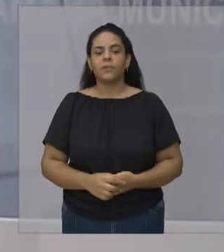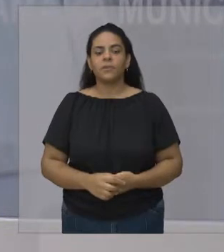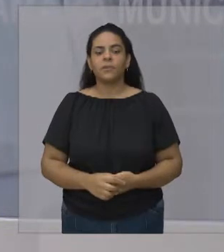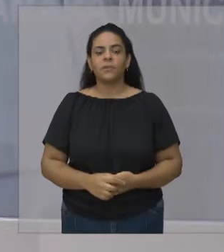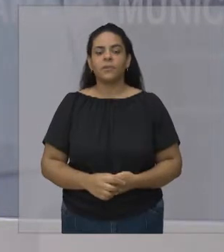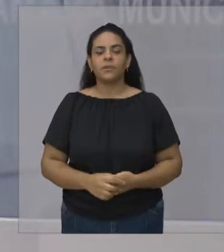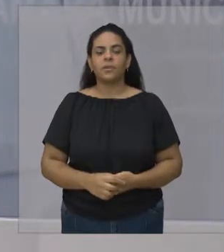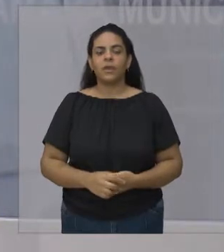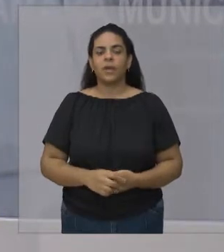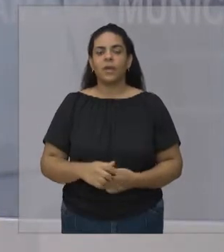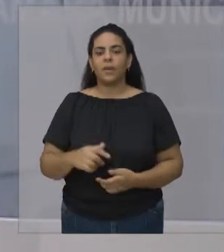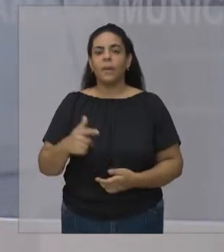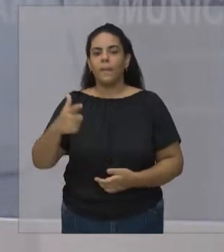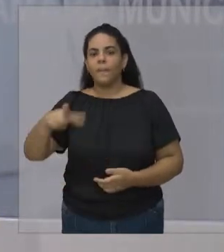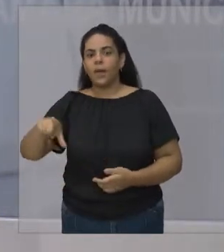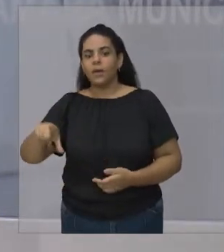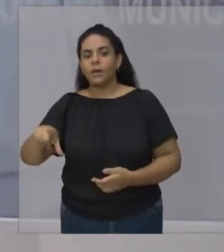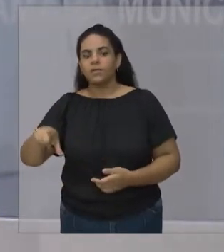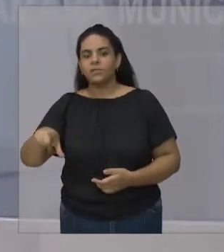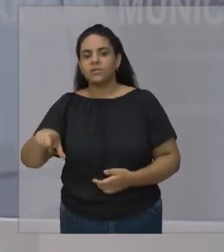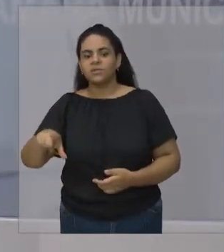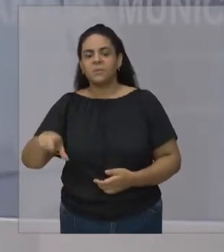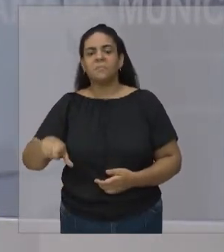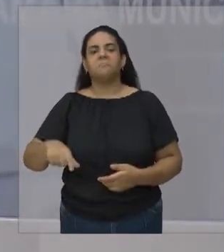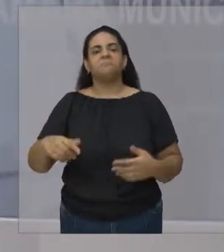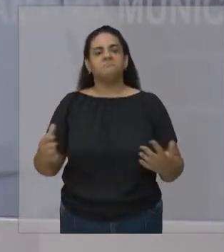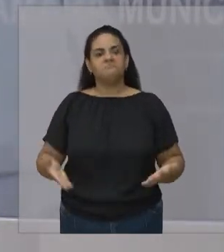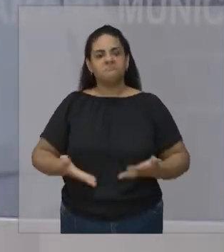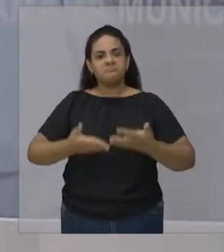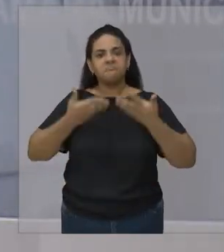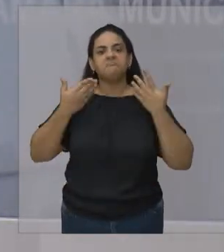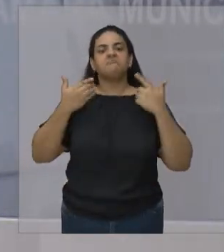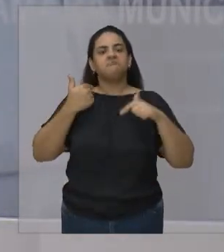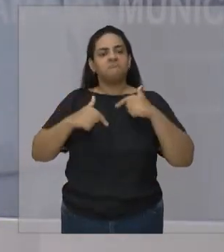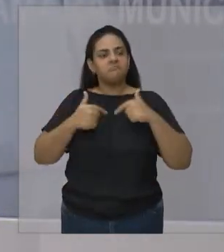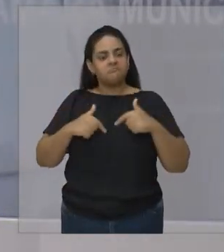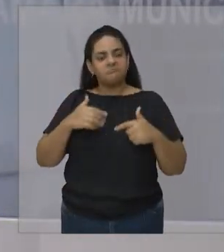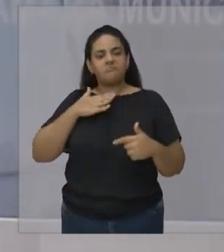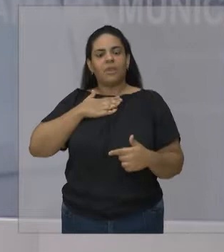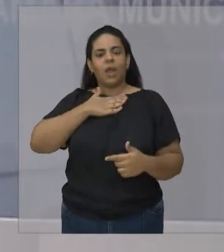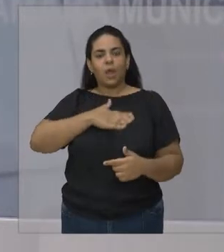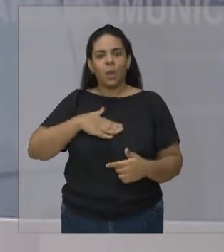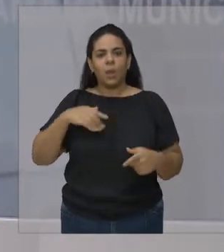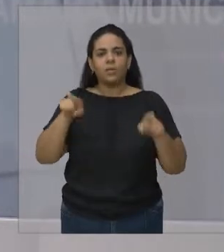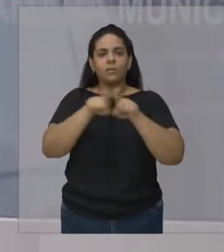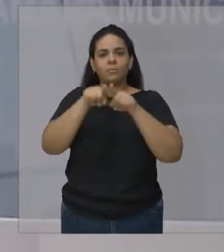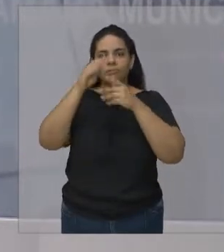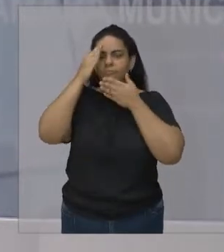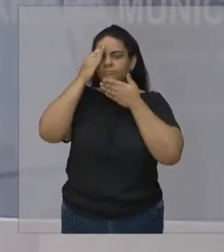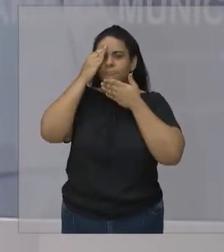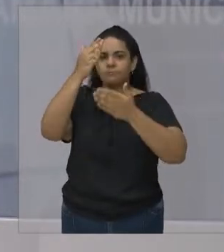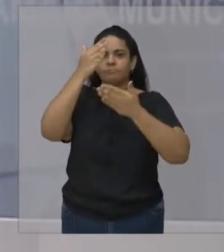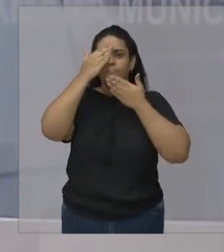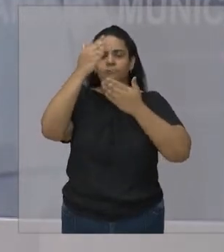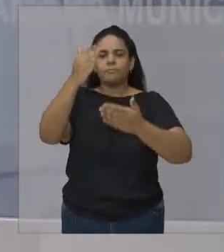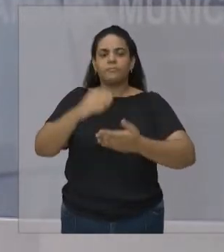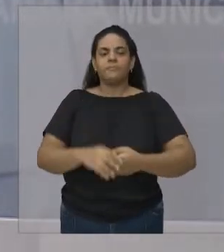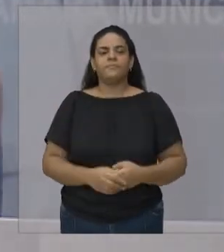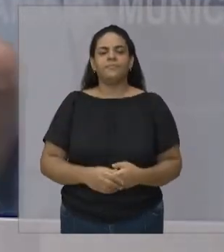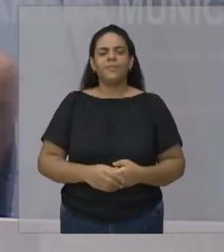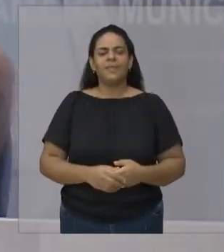Mais alguma? Satisfação Satisfação Eu poderia falar gratidão Eu poderia falar outras coisas também